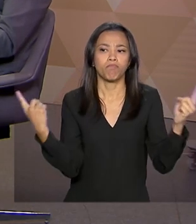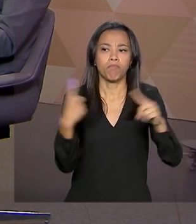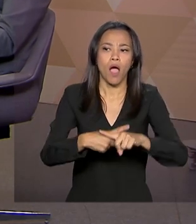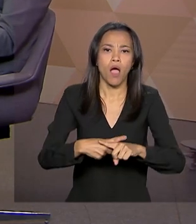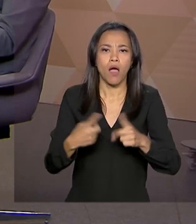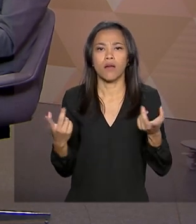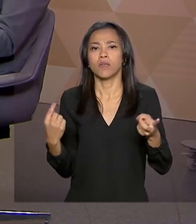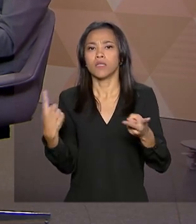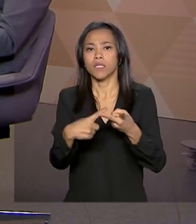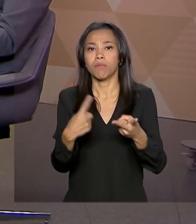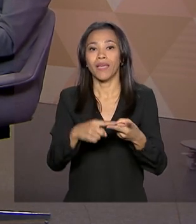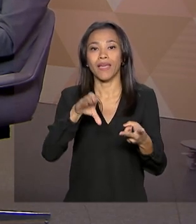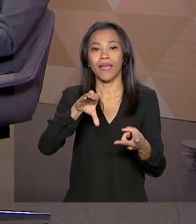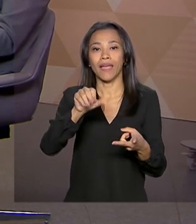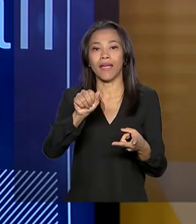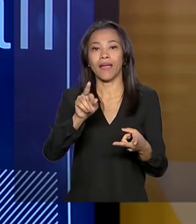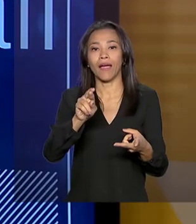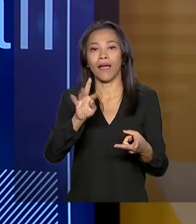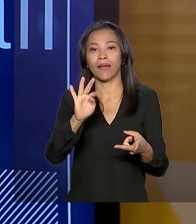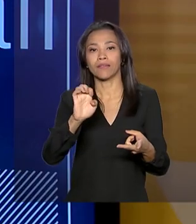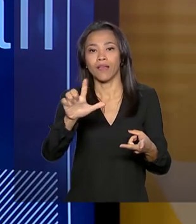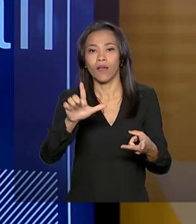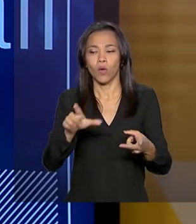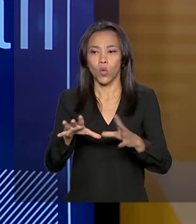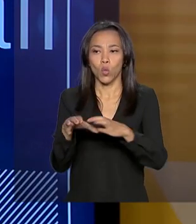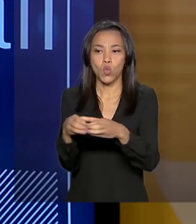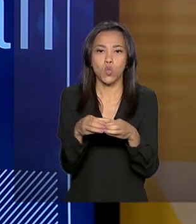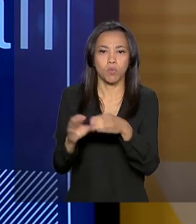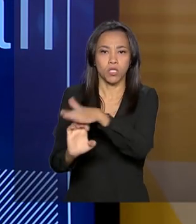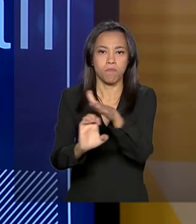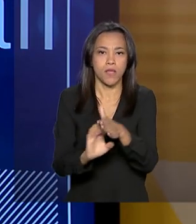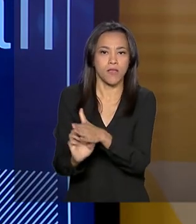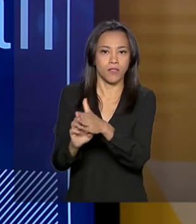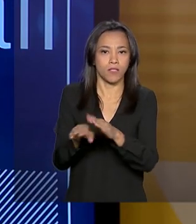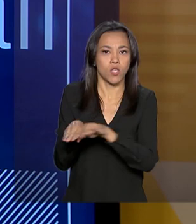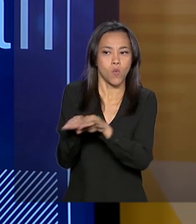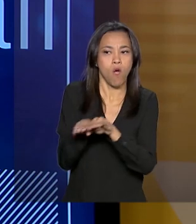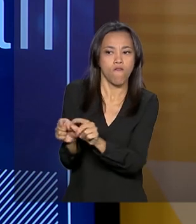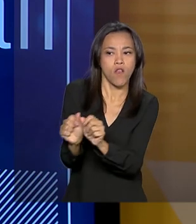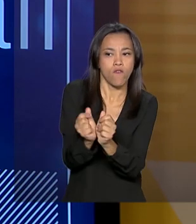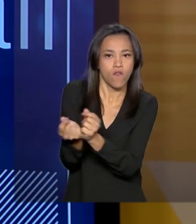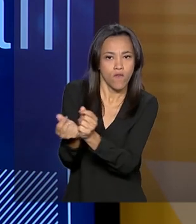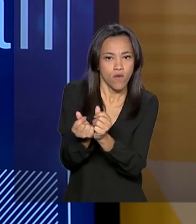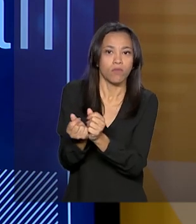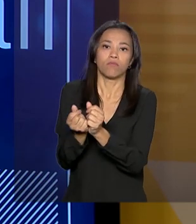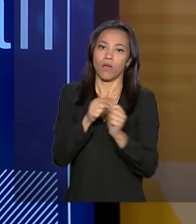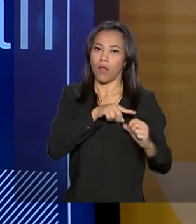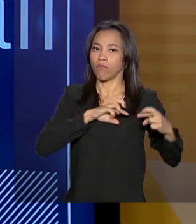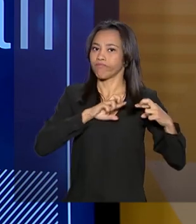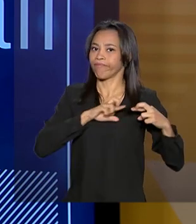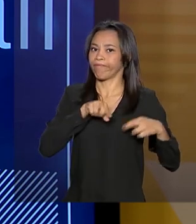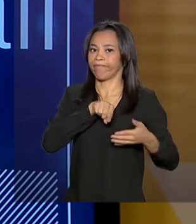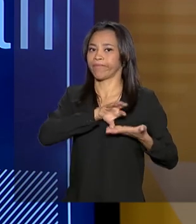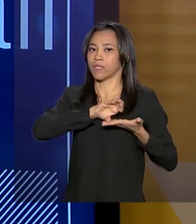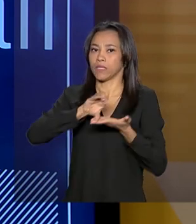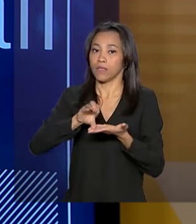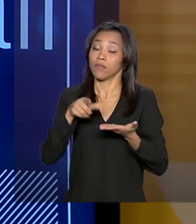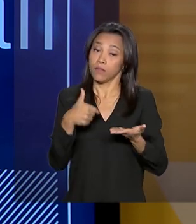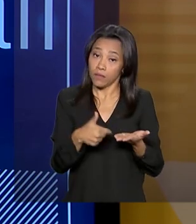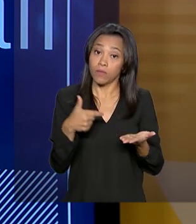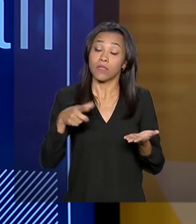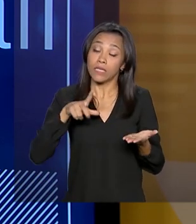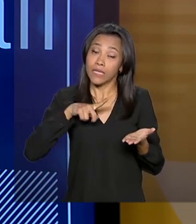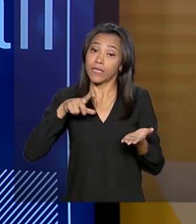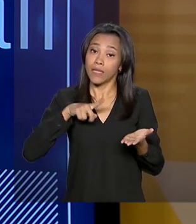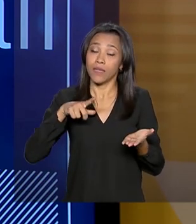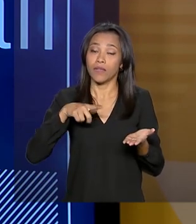uma exposição internacional há muitos anos, e ele foi admitido nesse ano como membro, ou seja, selo de qualidade.